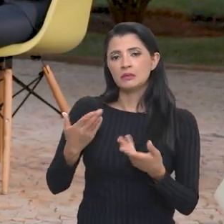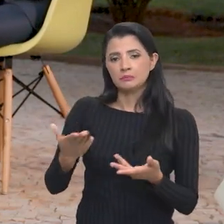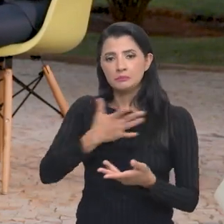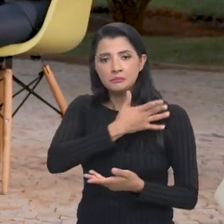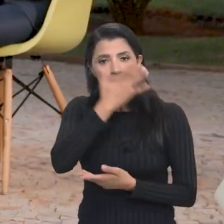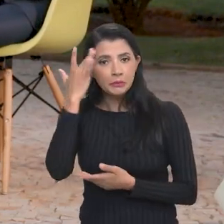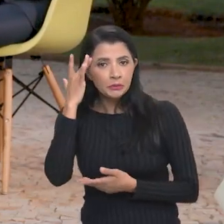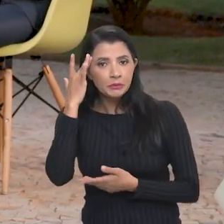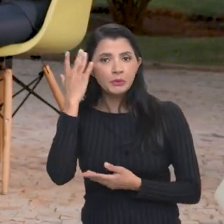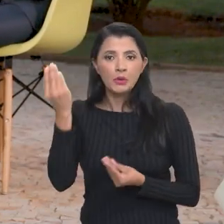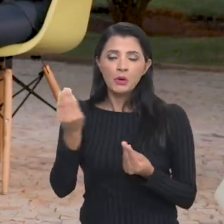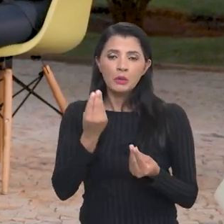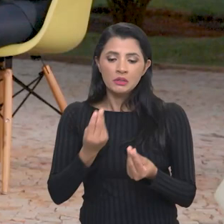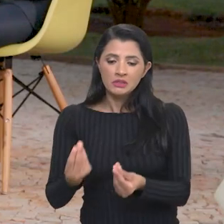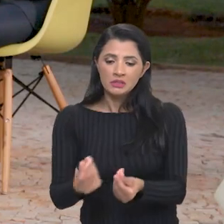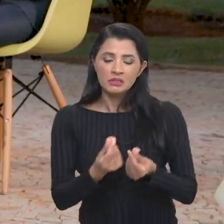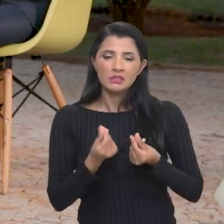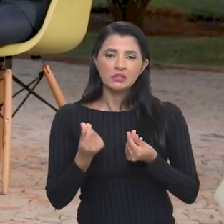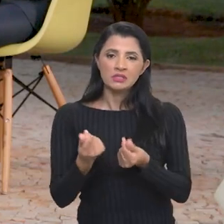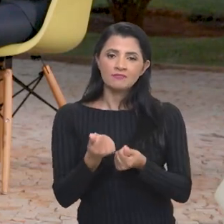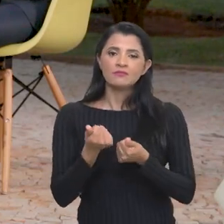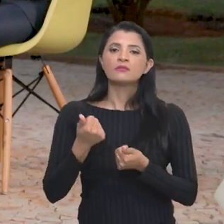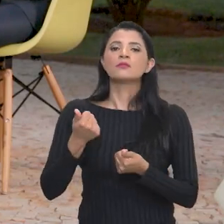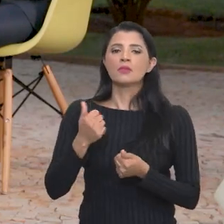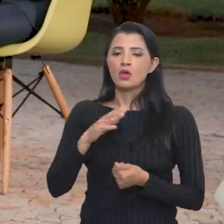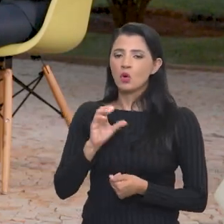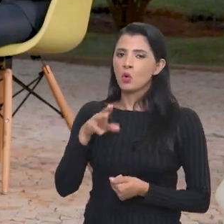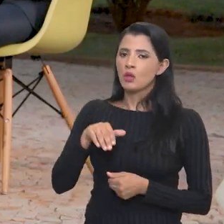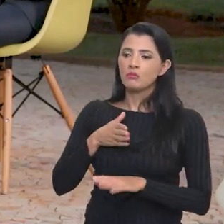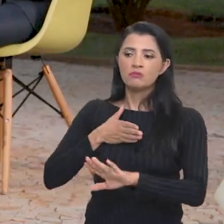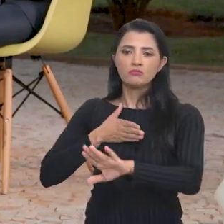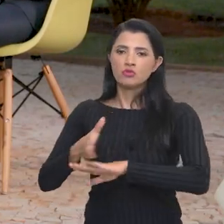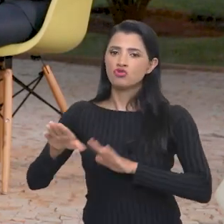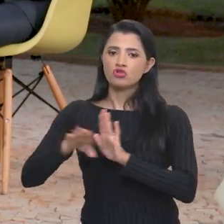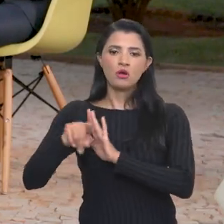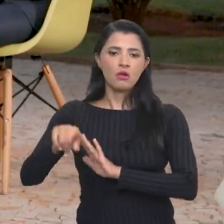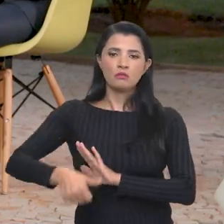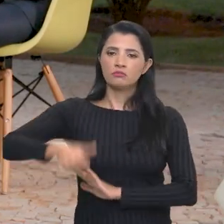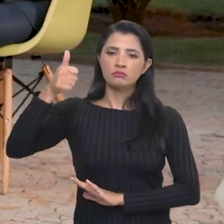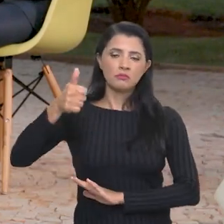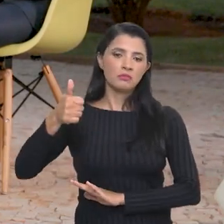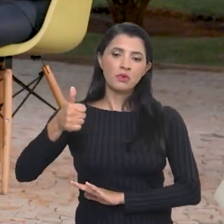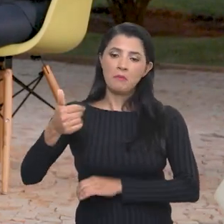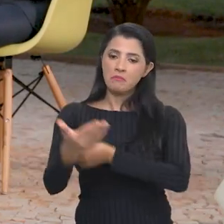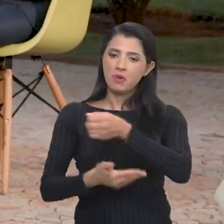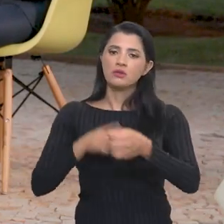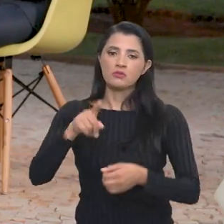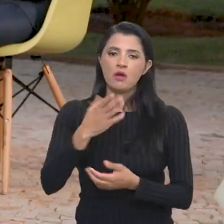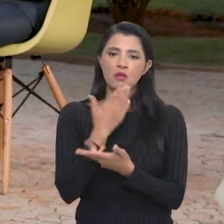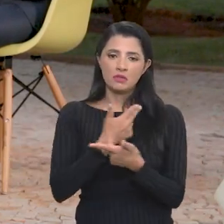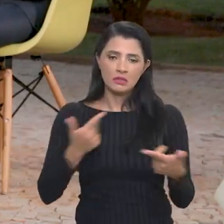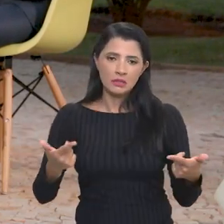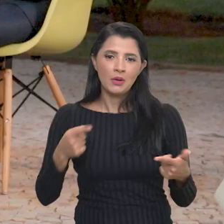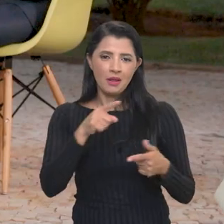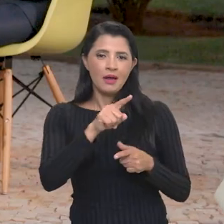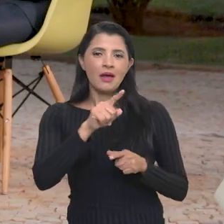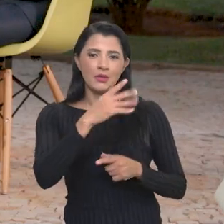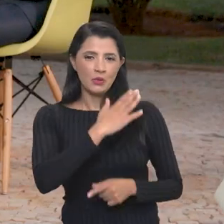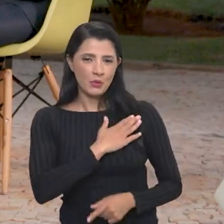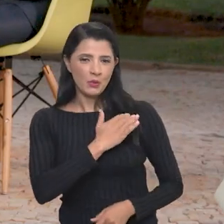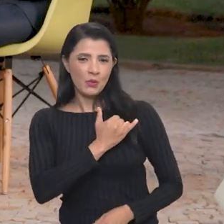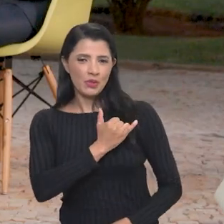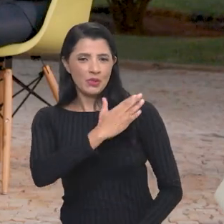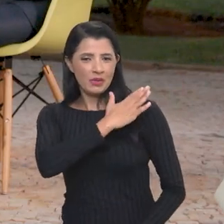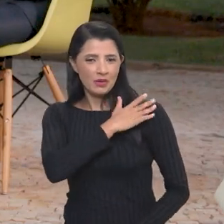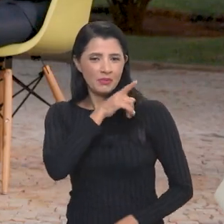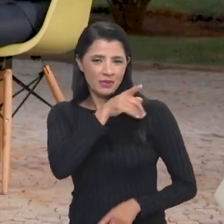necessidade, pessoas em situação de vulnerabilidade, a Conab tem que chegar primeiro porque a questão do básico é a alimentação. Na crise dos